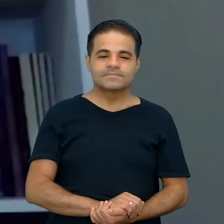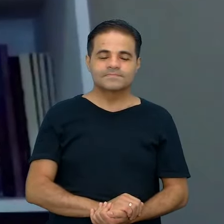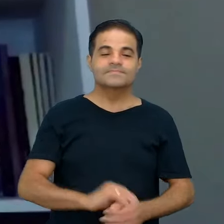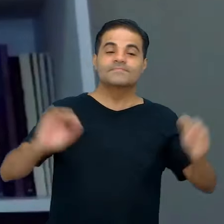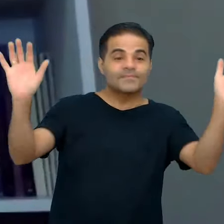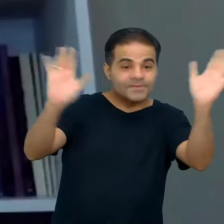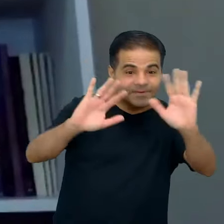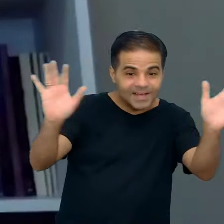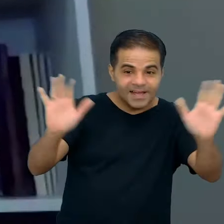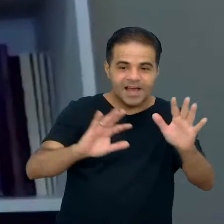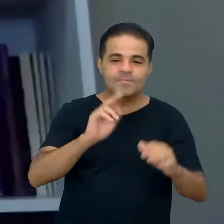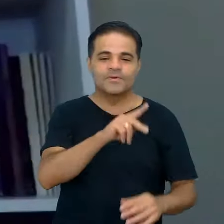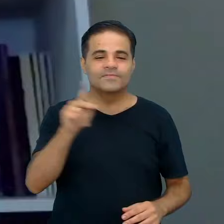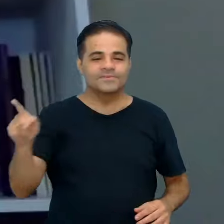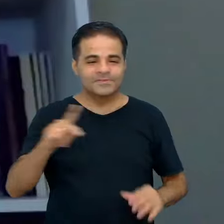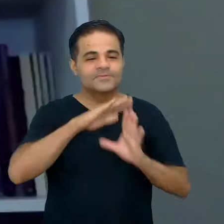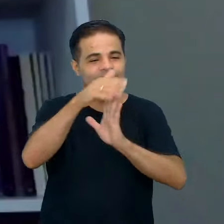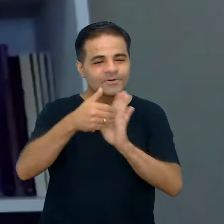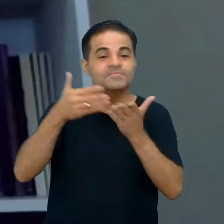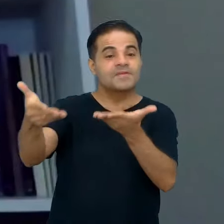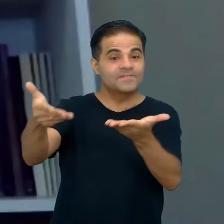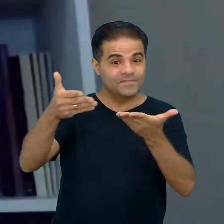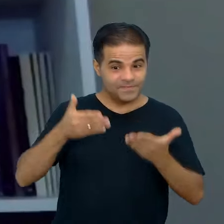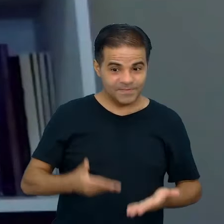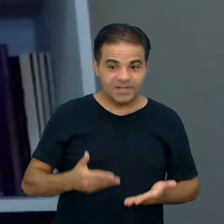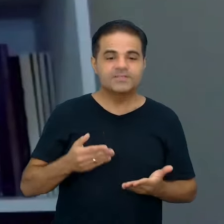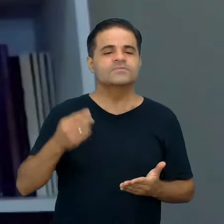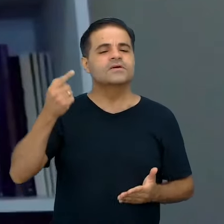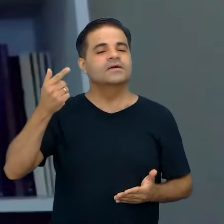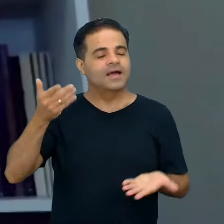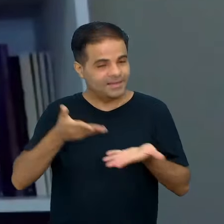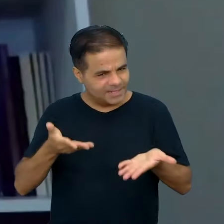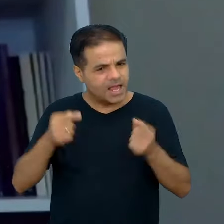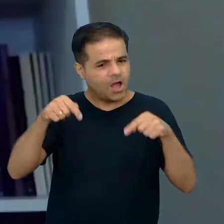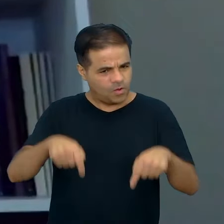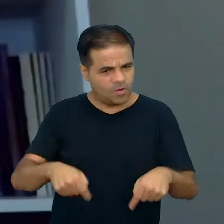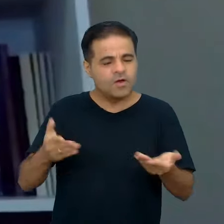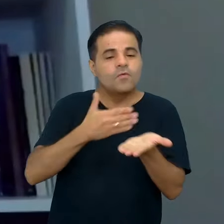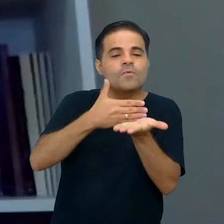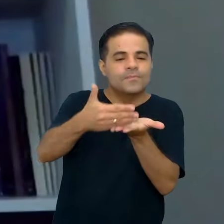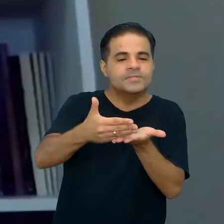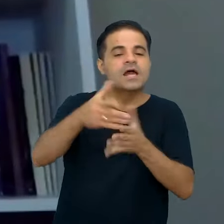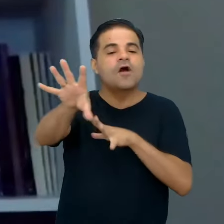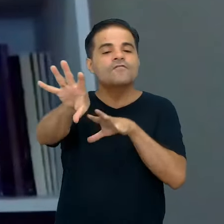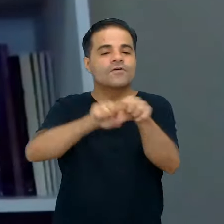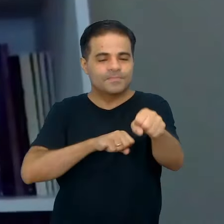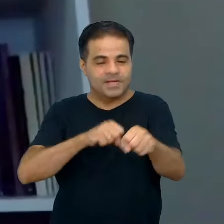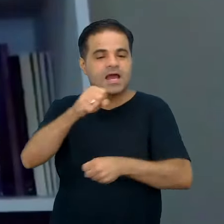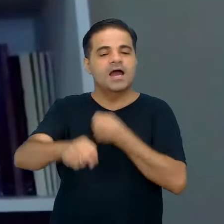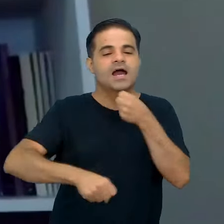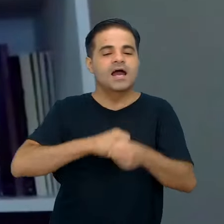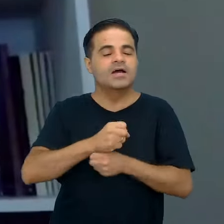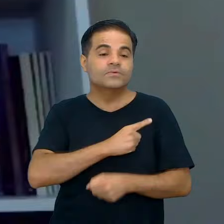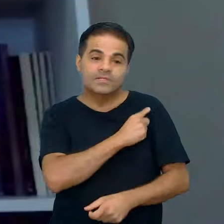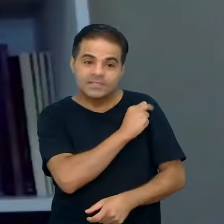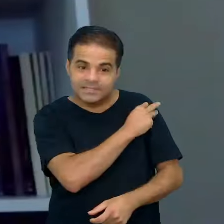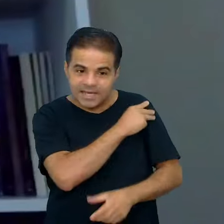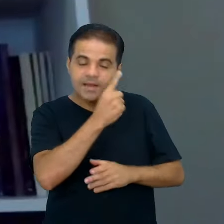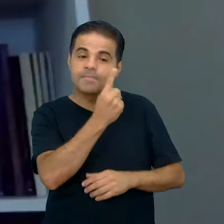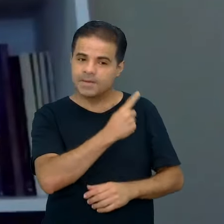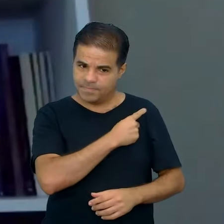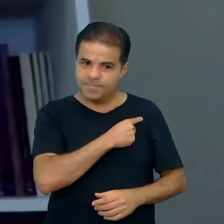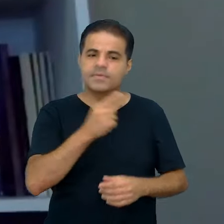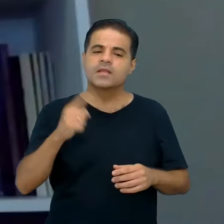Olá, professores, sejam todos bem-vindos. Estamos dando início à formação anos séries da primeira